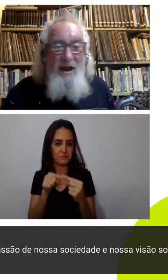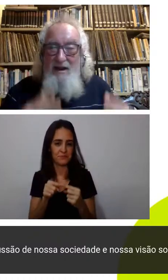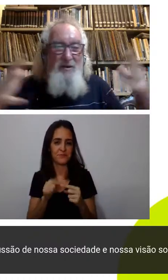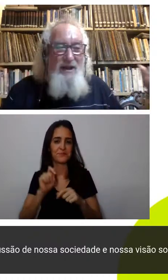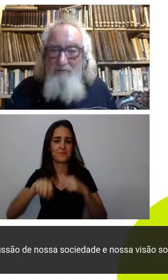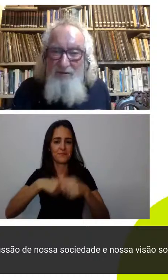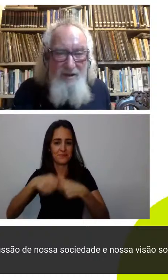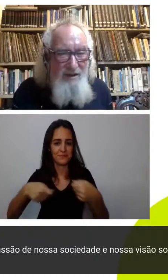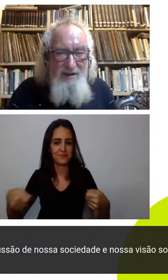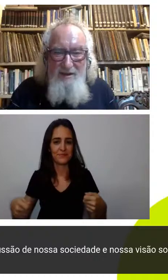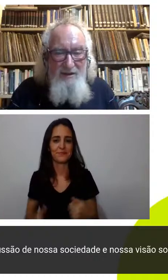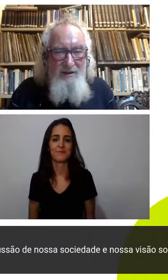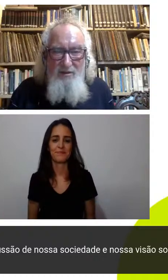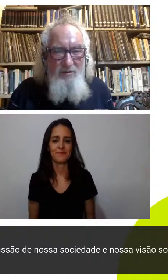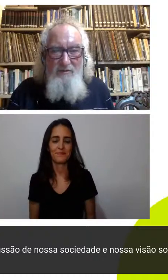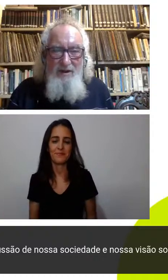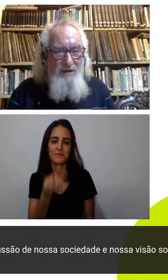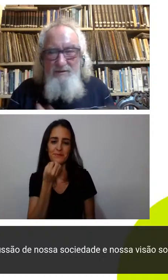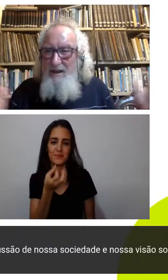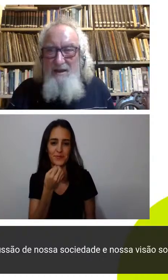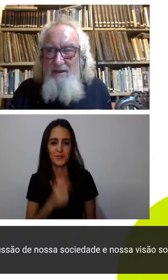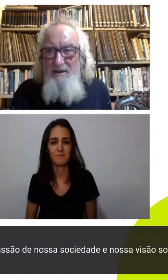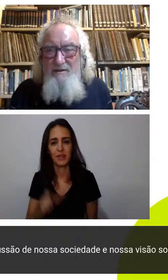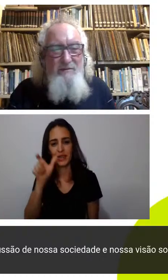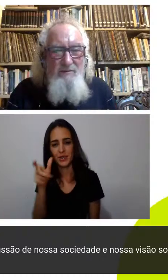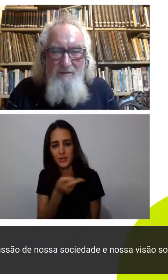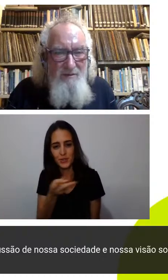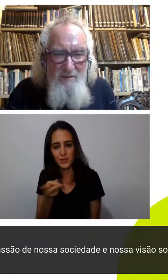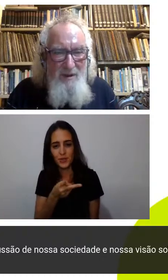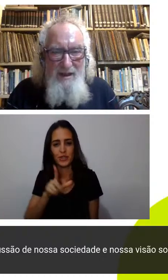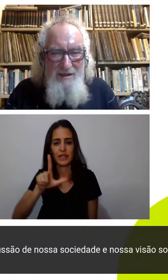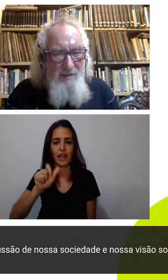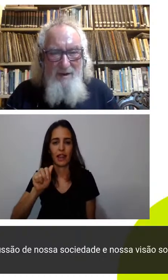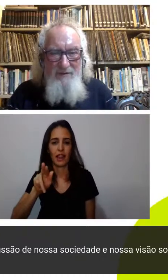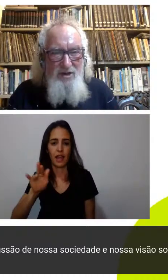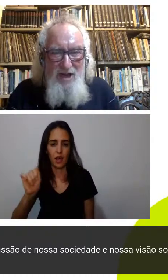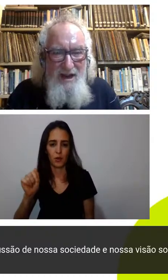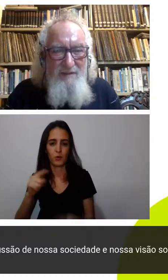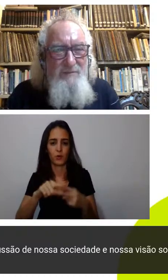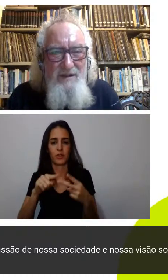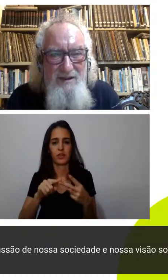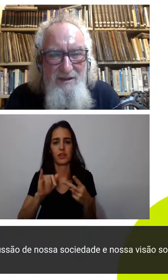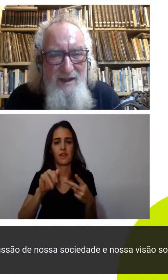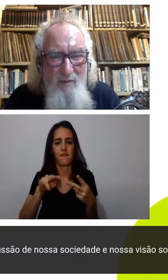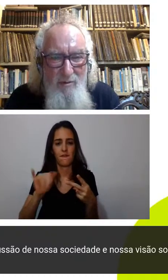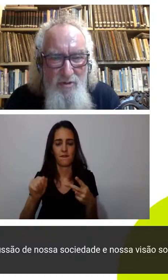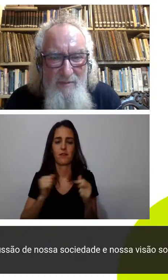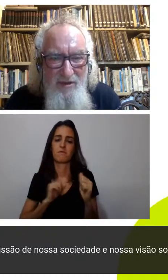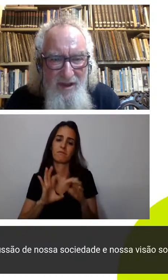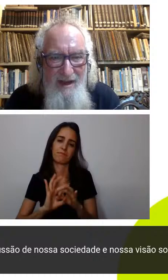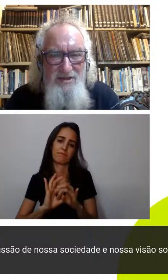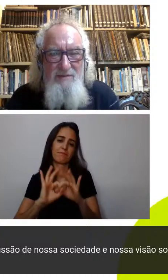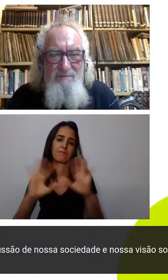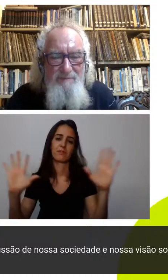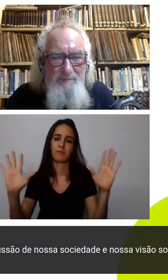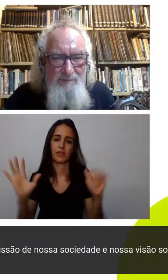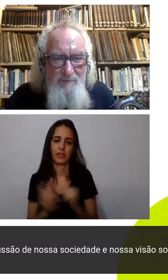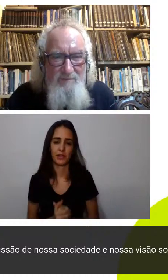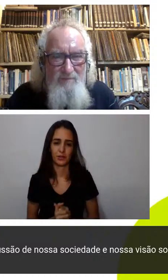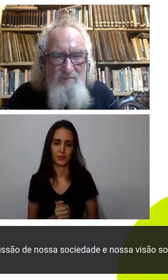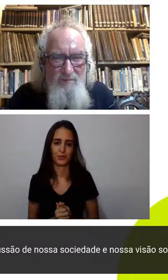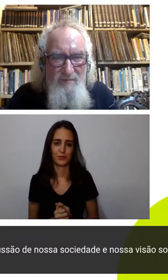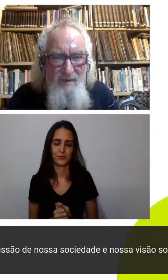vamos lá Laurinha você e o Ivan tem aí liberdade aí para fechar e dar uma última mensagem